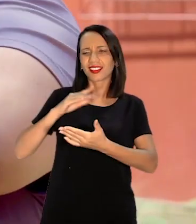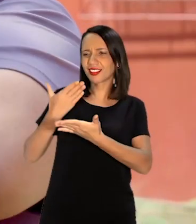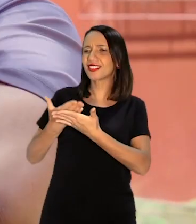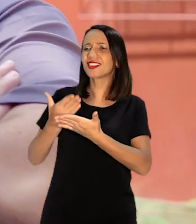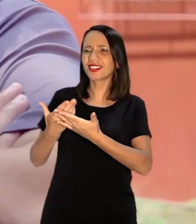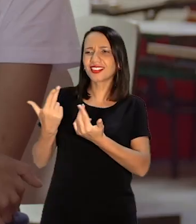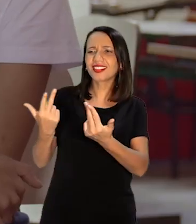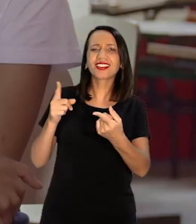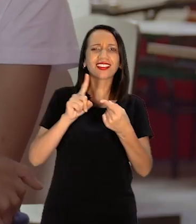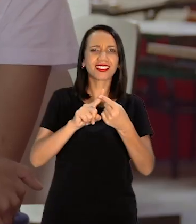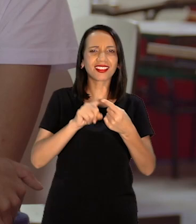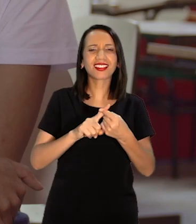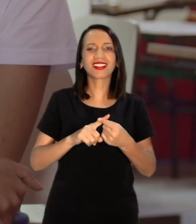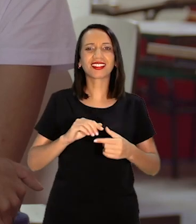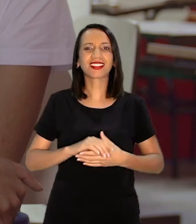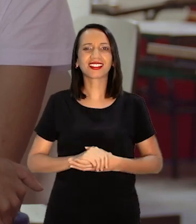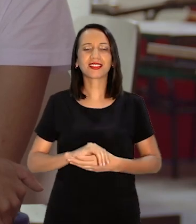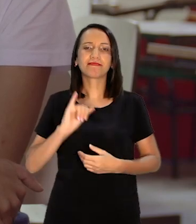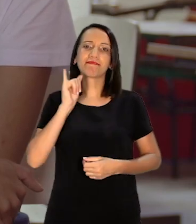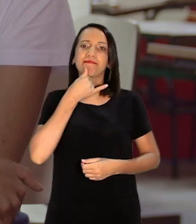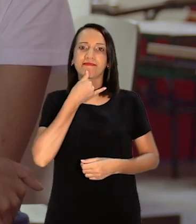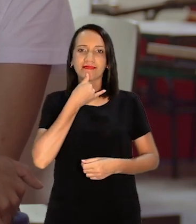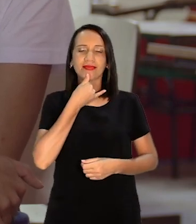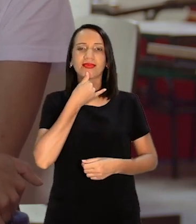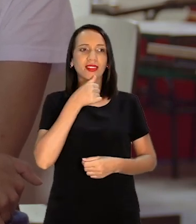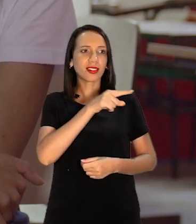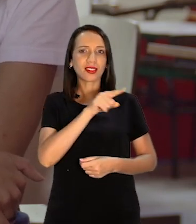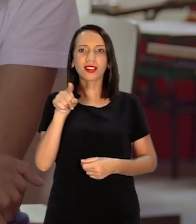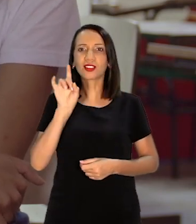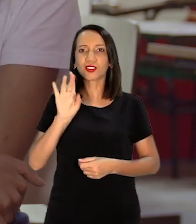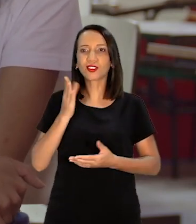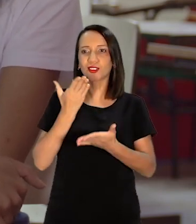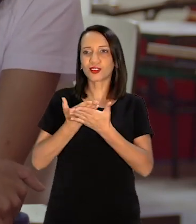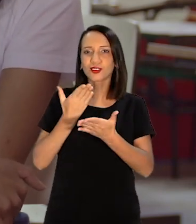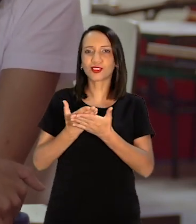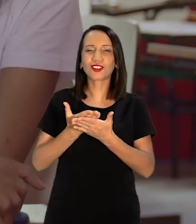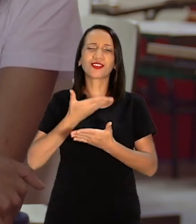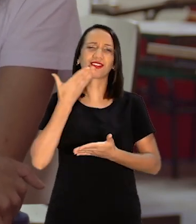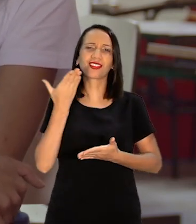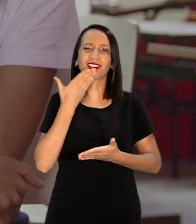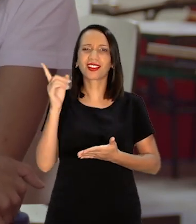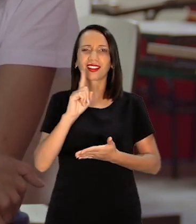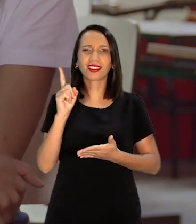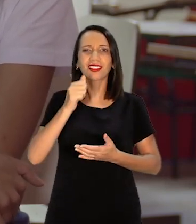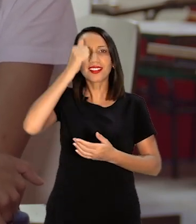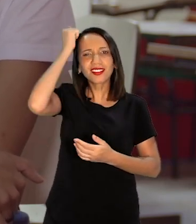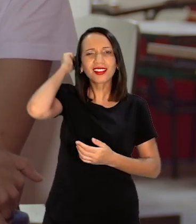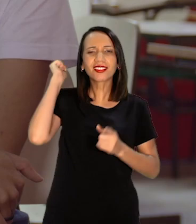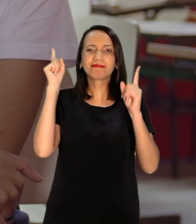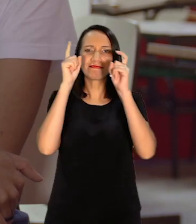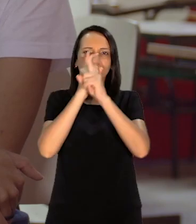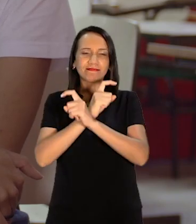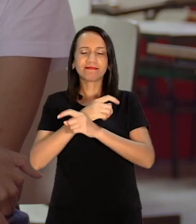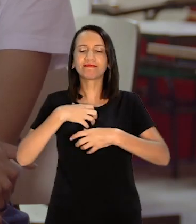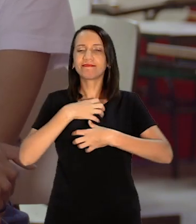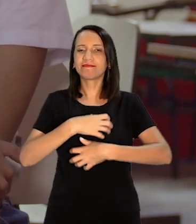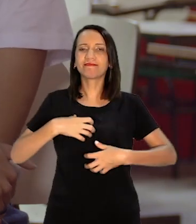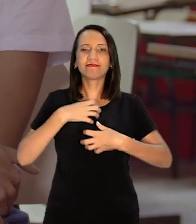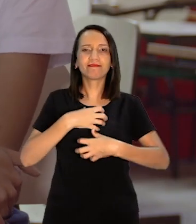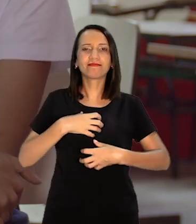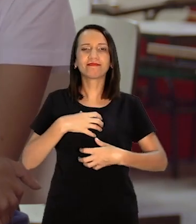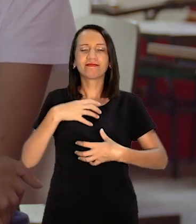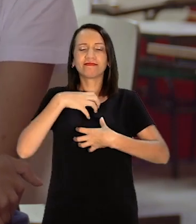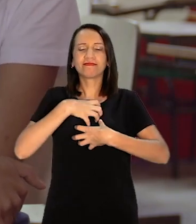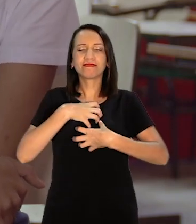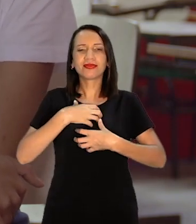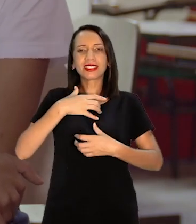também E aí é triste Você Assim Só estudar Como fosse fácil O vestibular é muito difícil Mexe muito Com a sua saúde